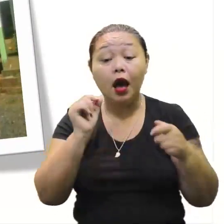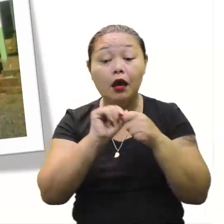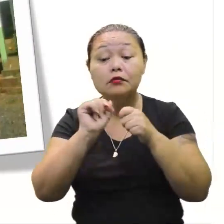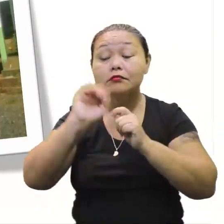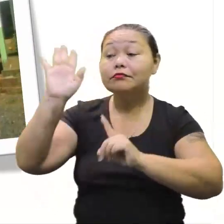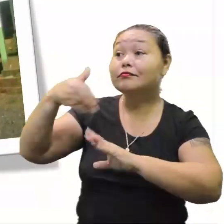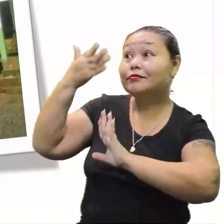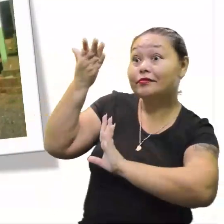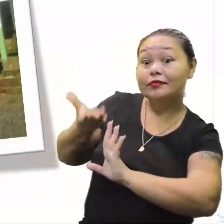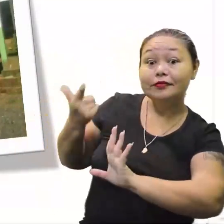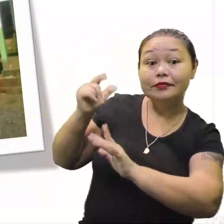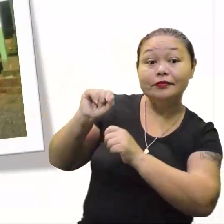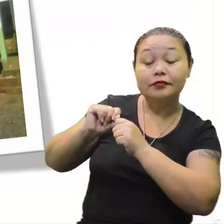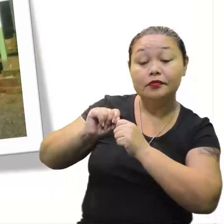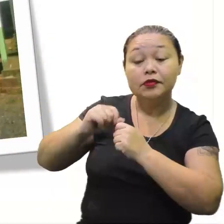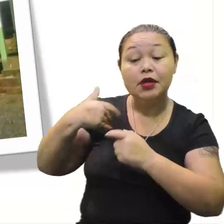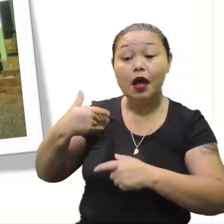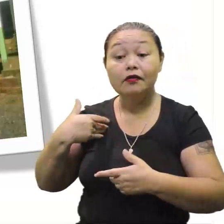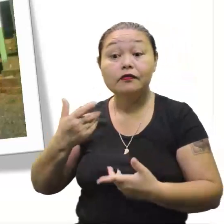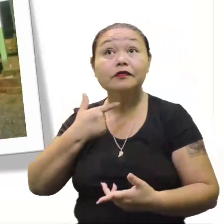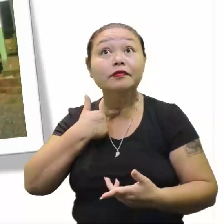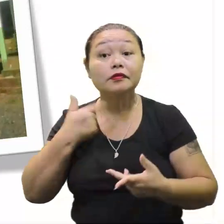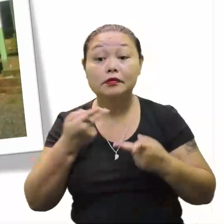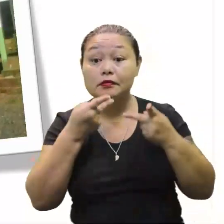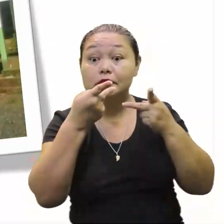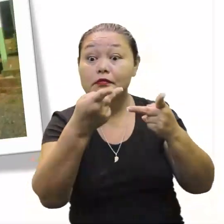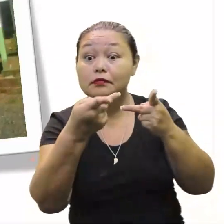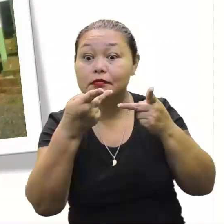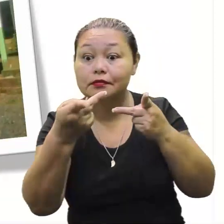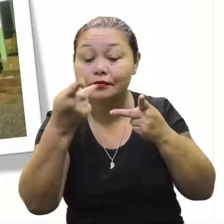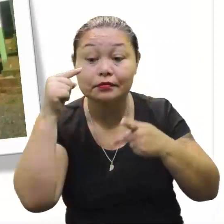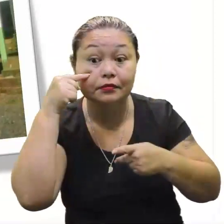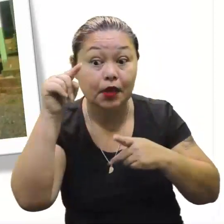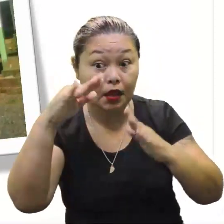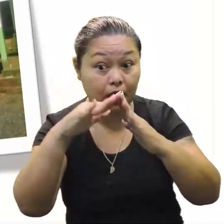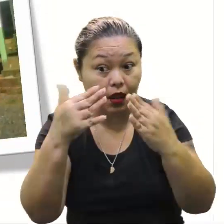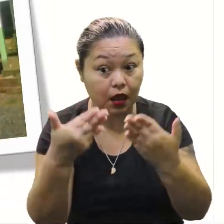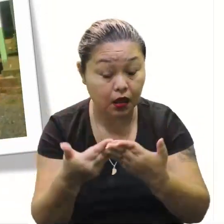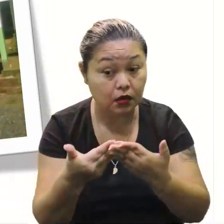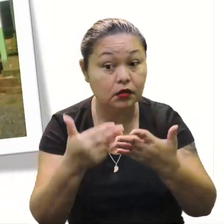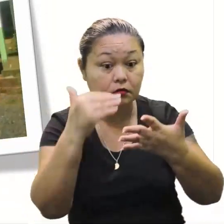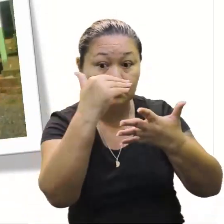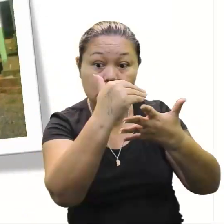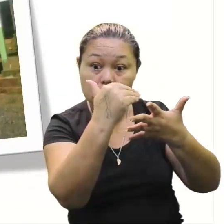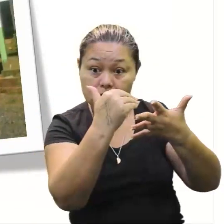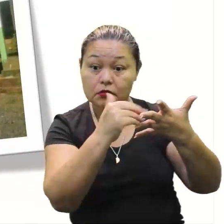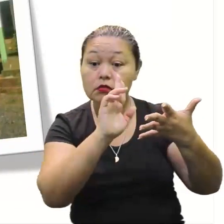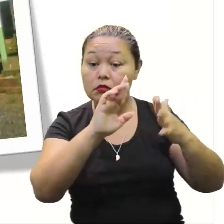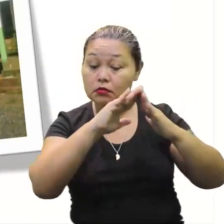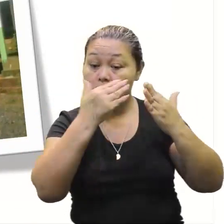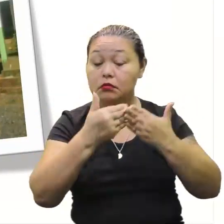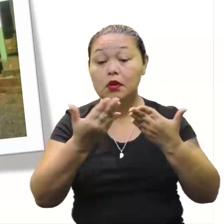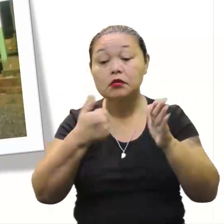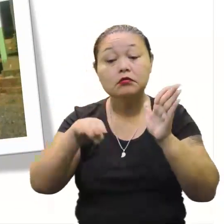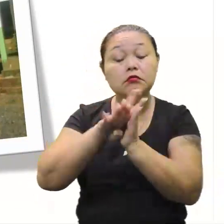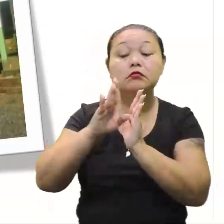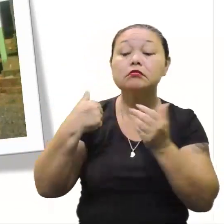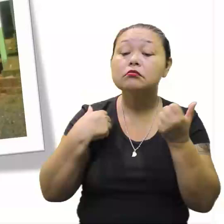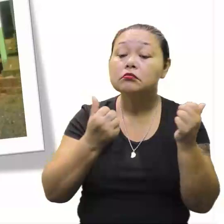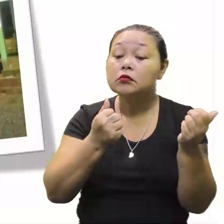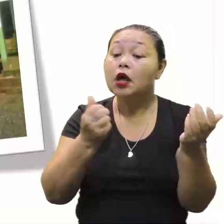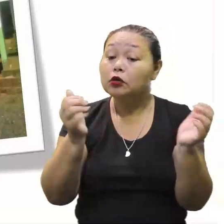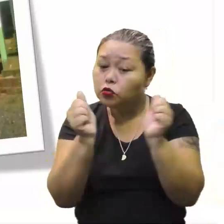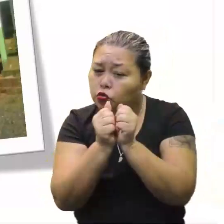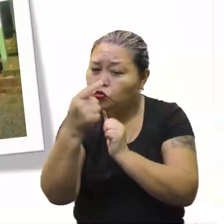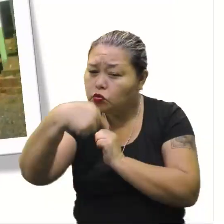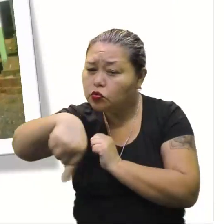fazendo o oferecimento da aula, parece que eu fico com vontade de ir lá visitar a escola, né? Pois é. na lista, a gente está com lista aí das escolas. Vontade de chegar juntinho de vocês não é